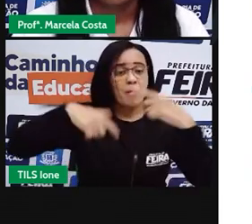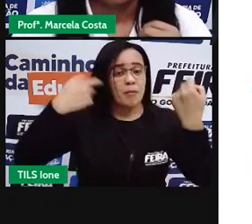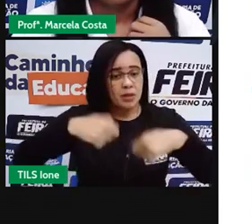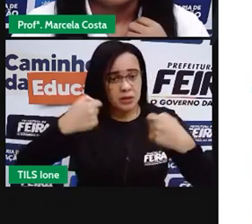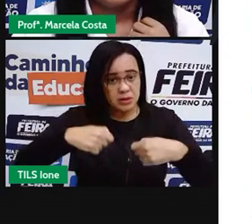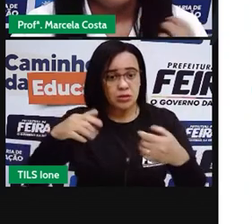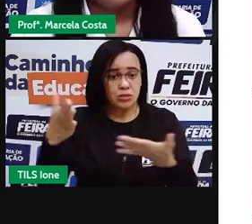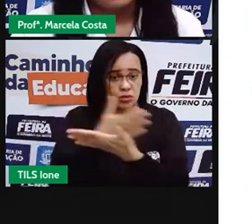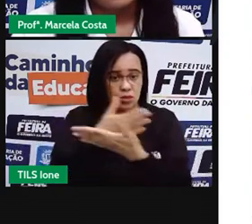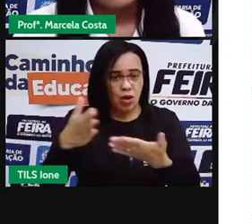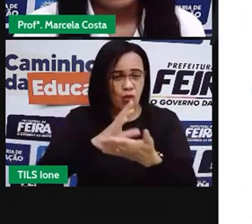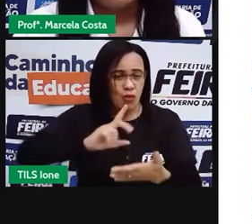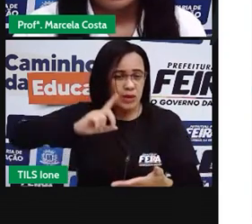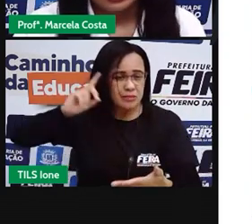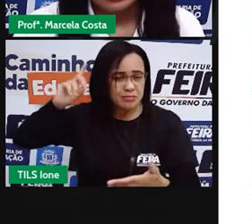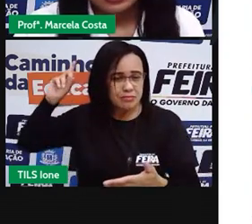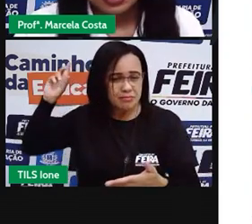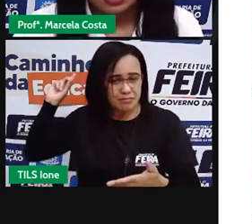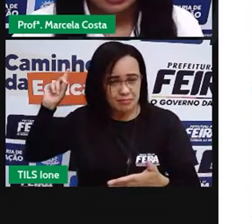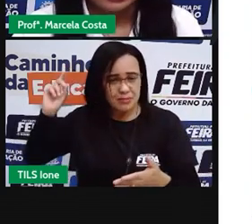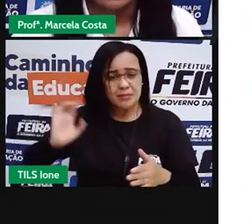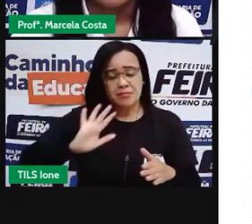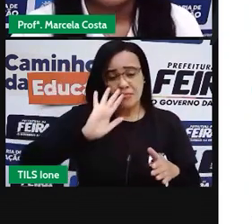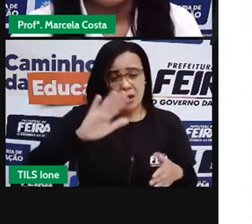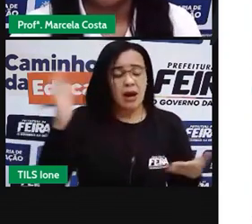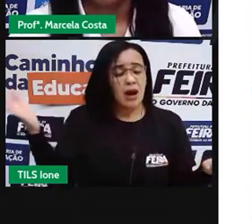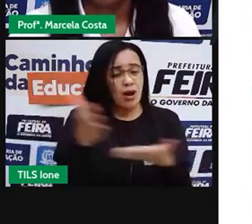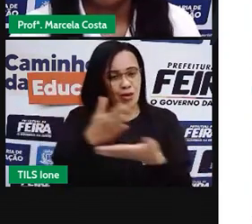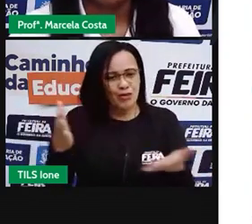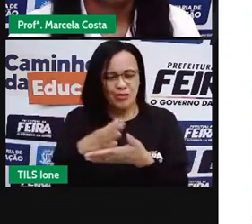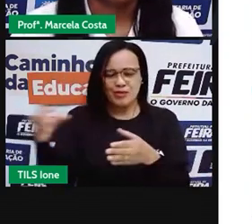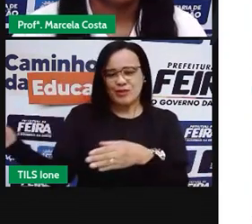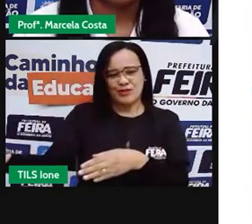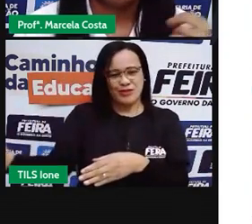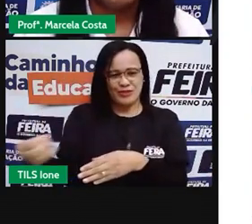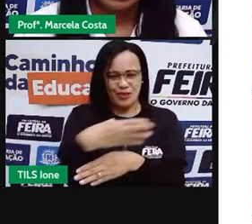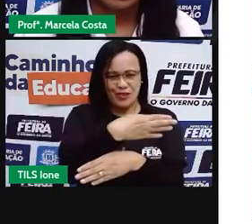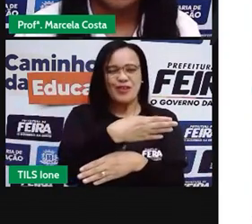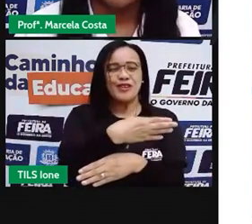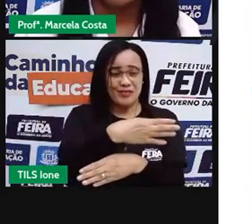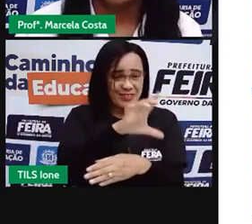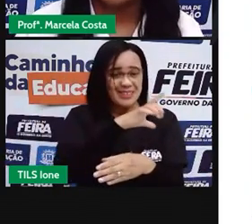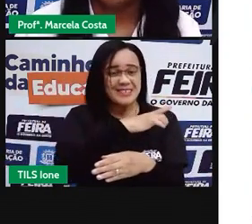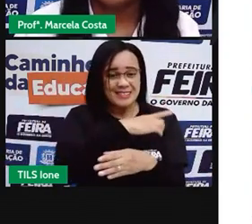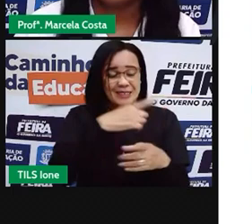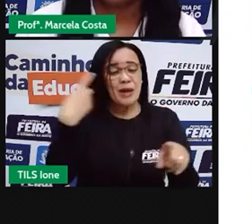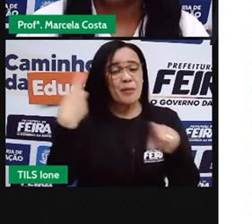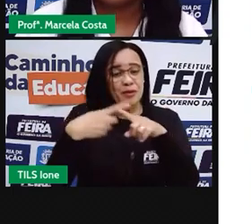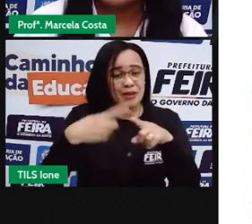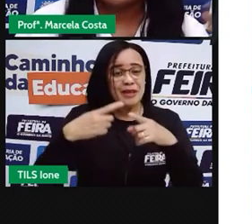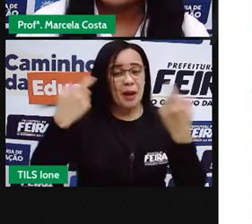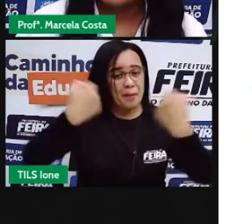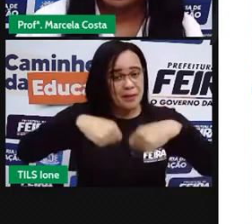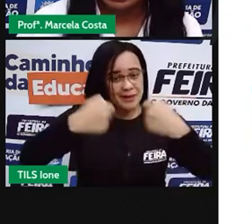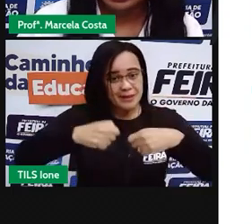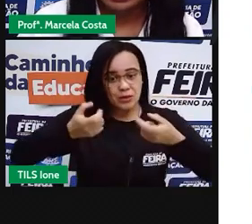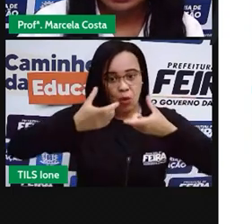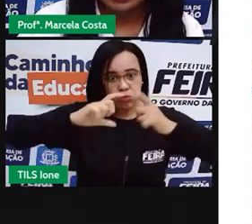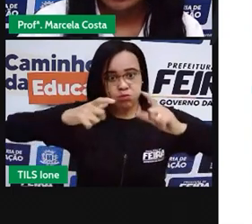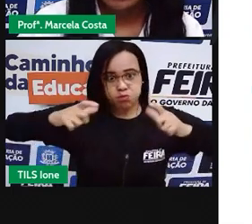e outras já são mais recentes, são frutos de ampliações de avenidas mais